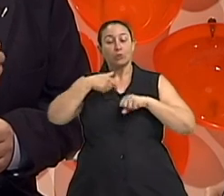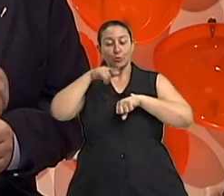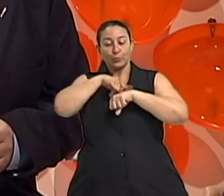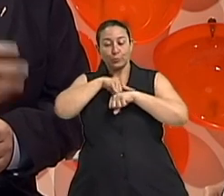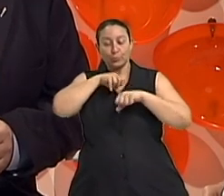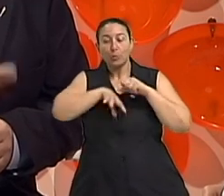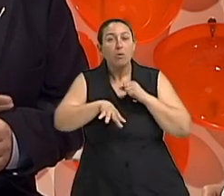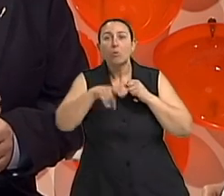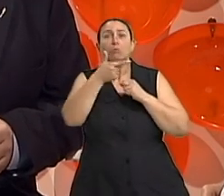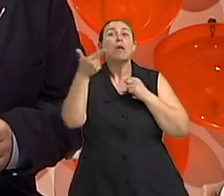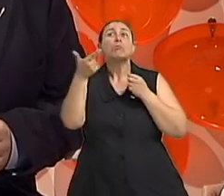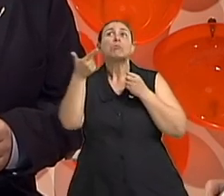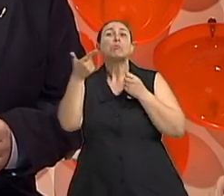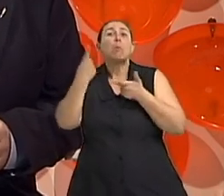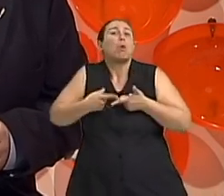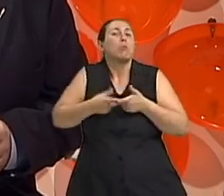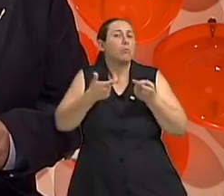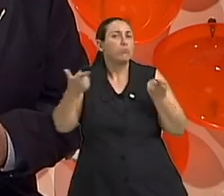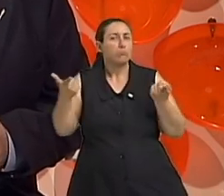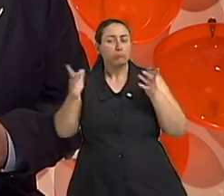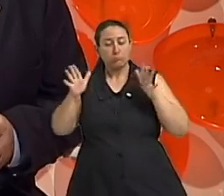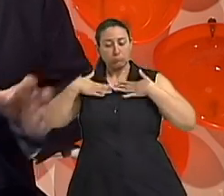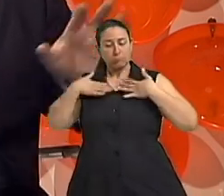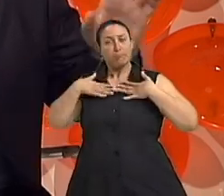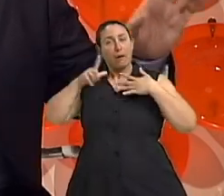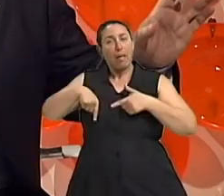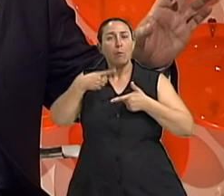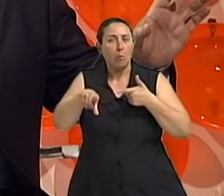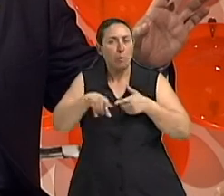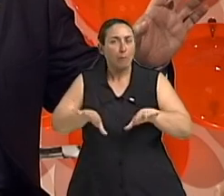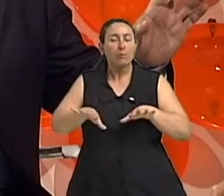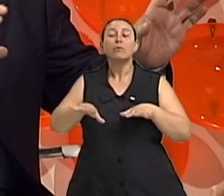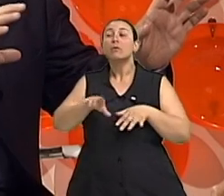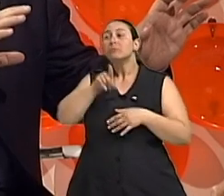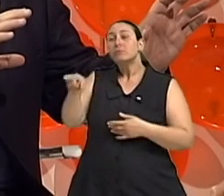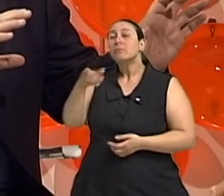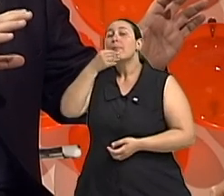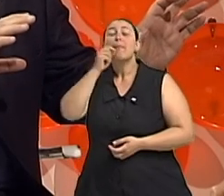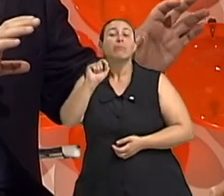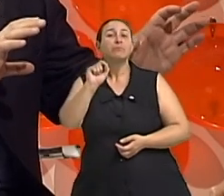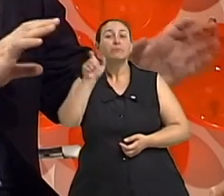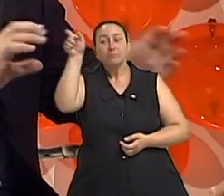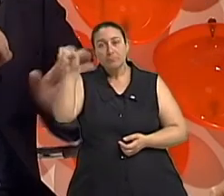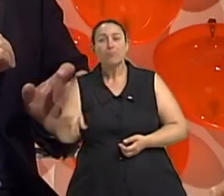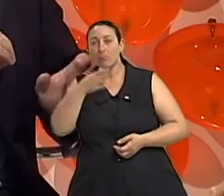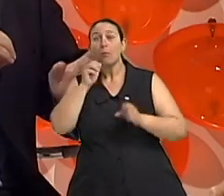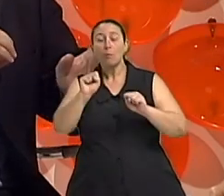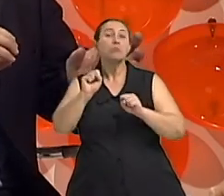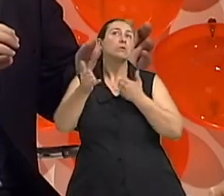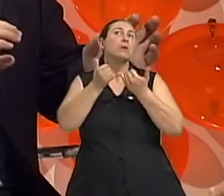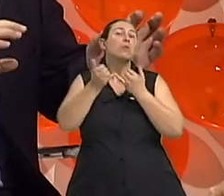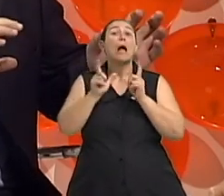uma outra causa, ela ser a doença. No homem, ele pode ter um problema de câncer de